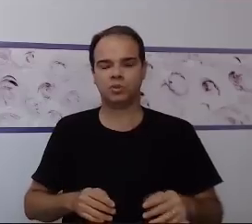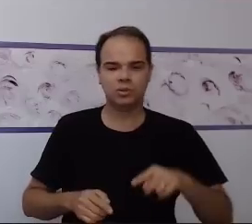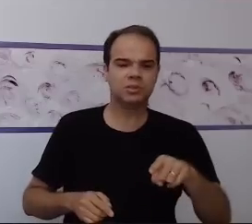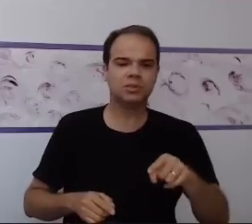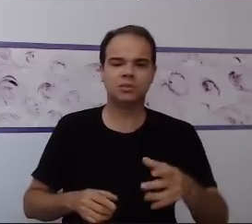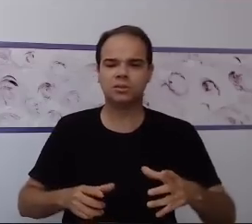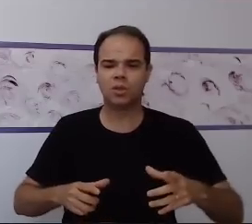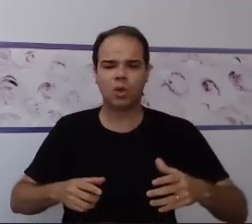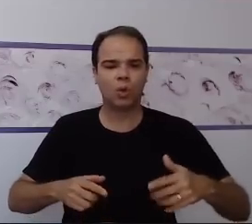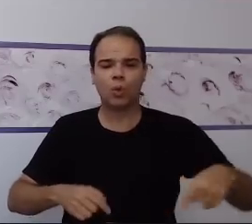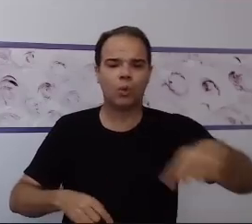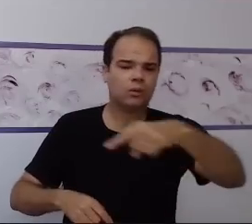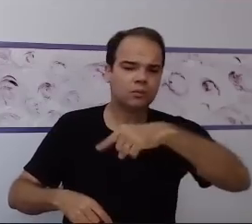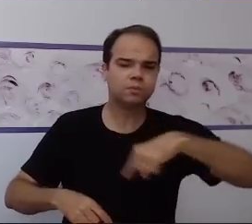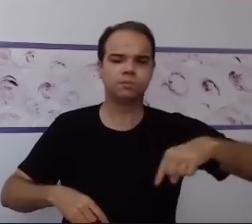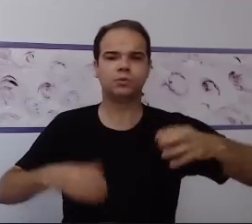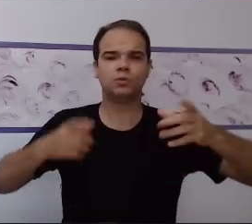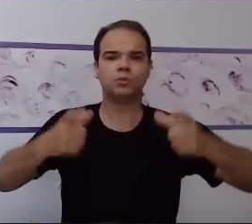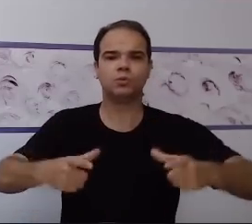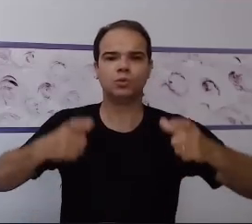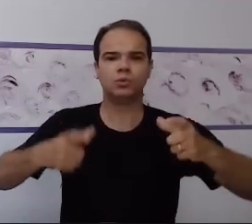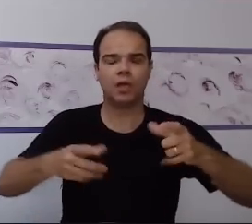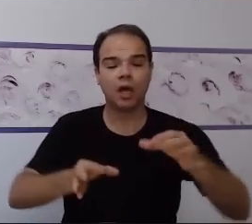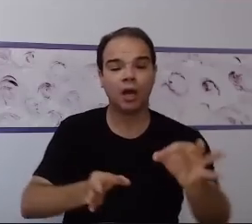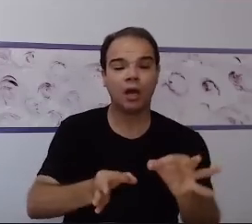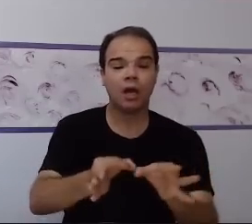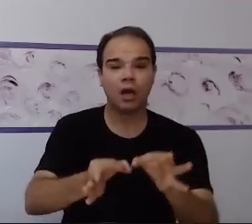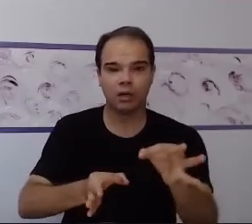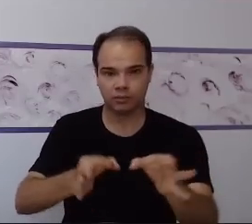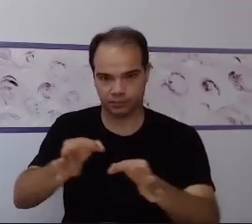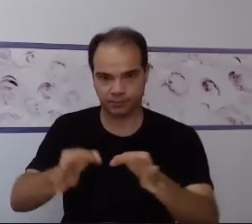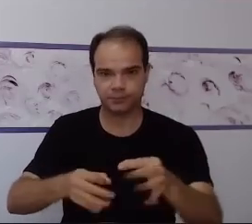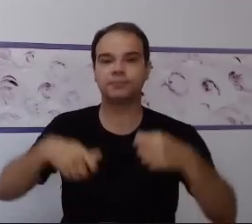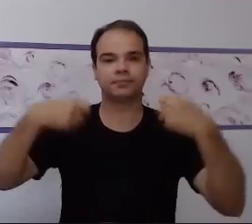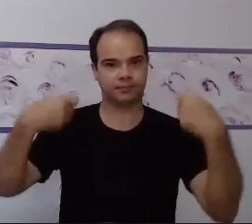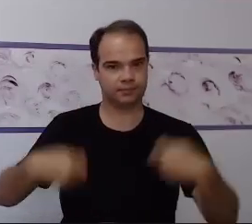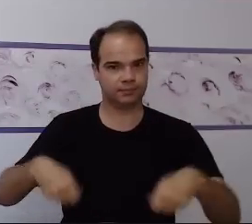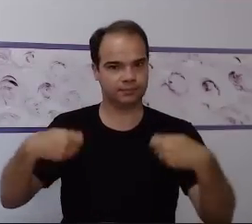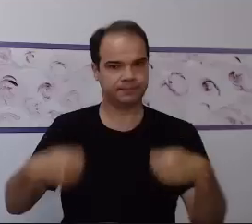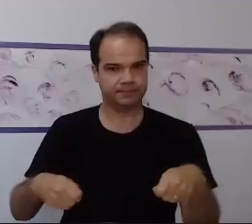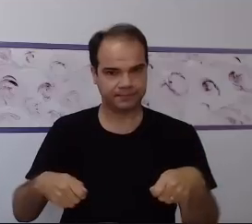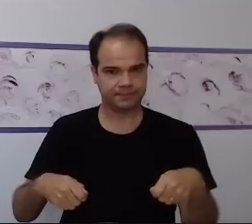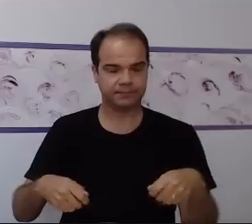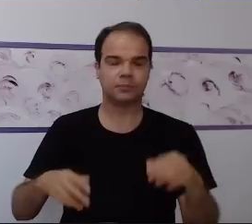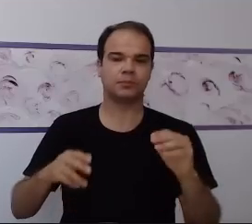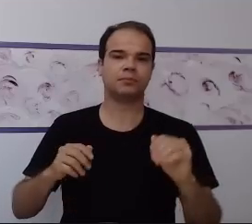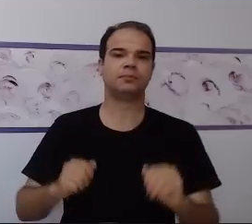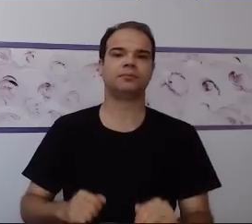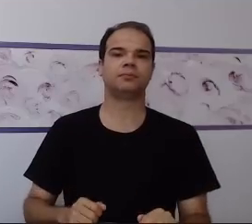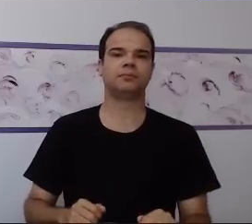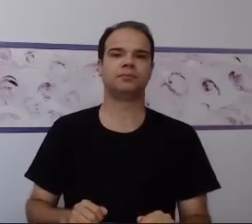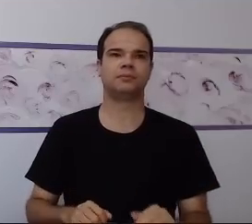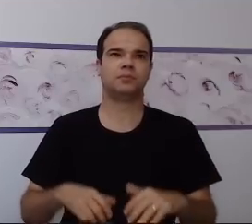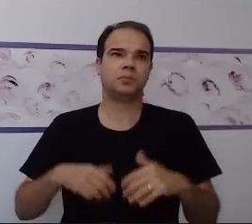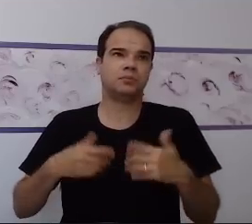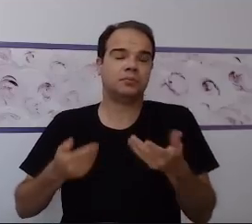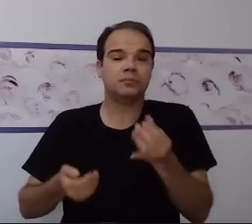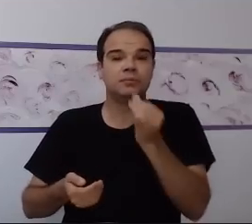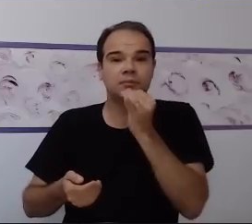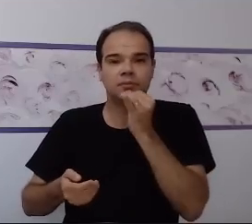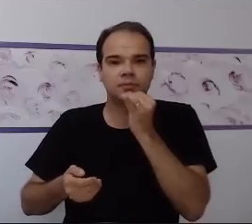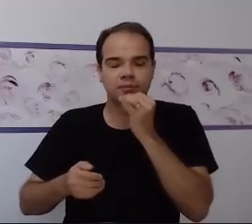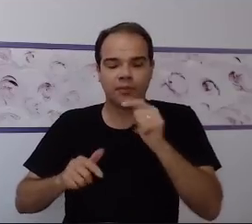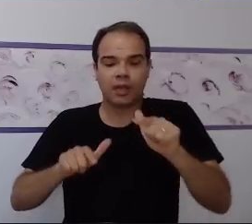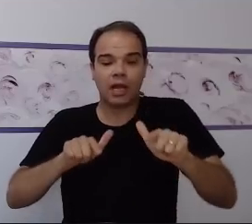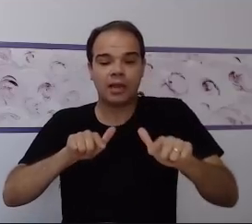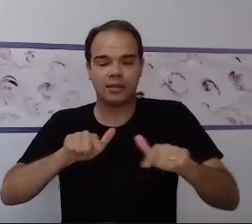ambiente para que essa aprendizagem ocorra. O ensino estruturado nada mais é do que um trabalho específico